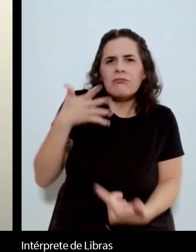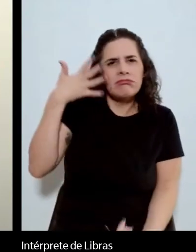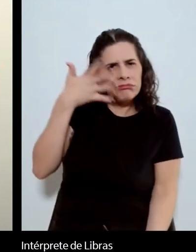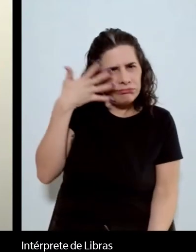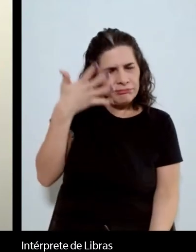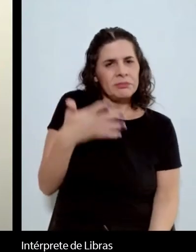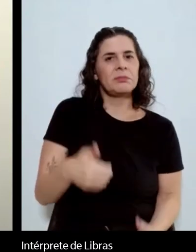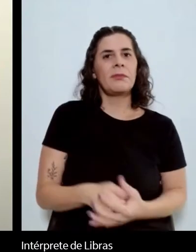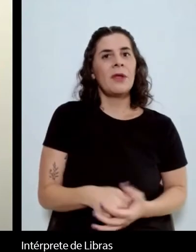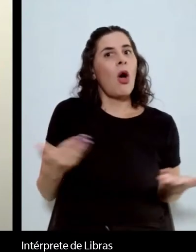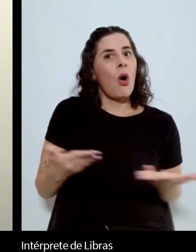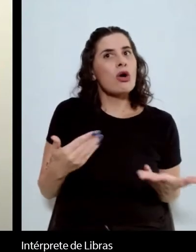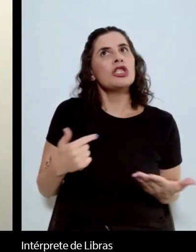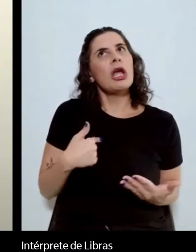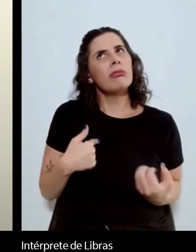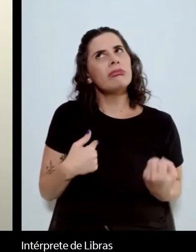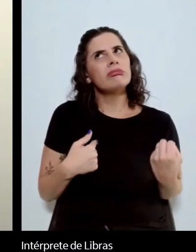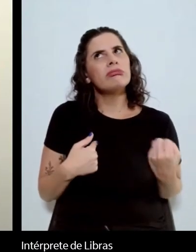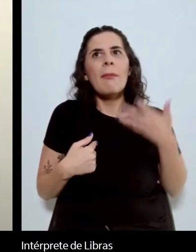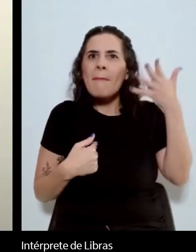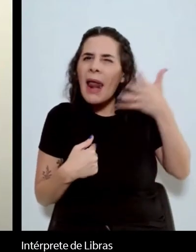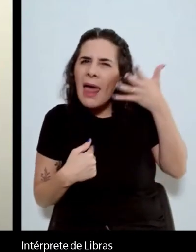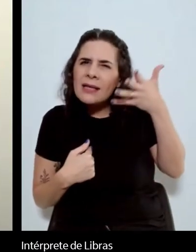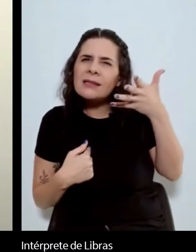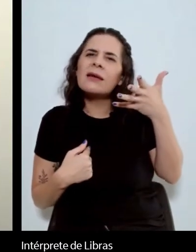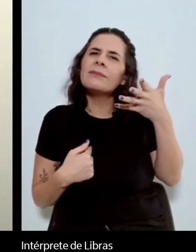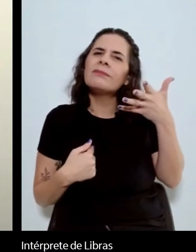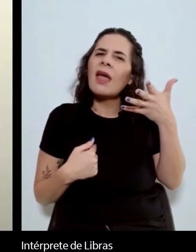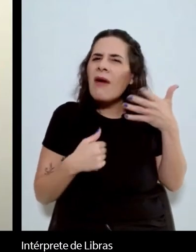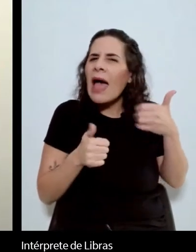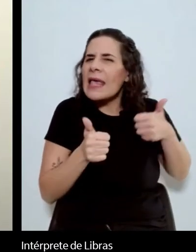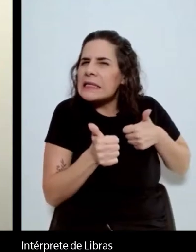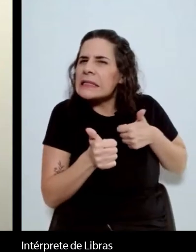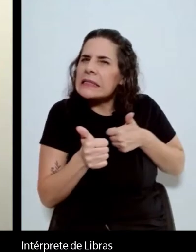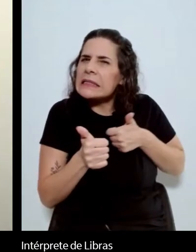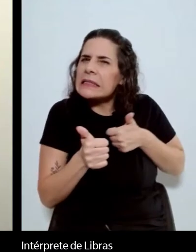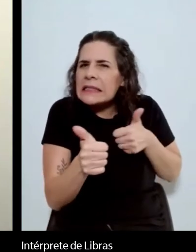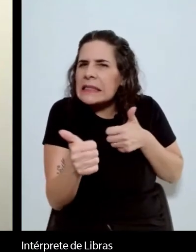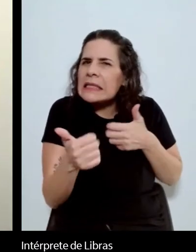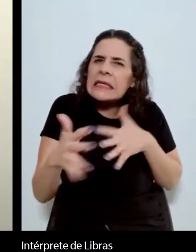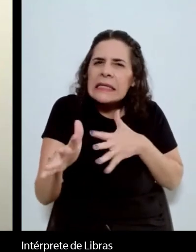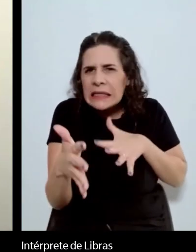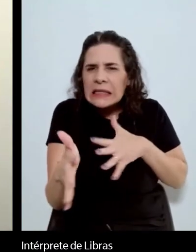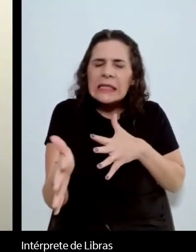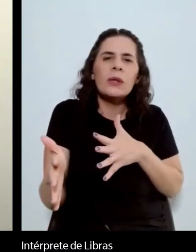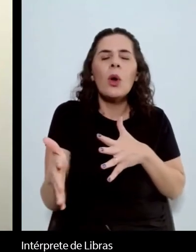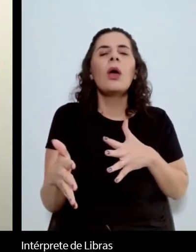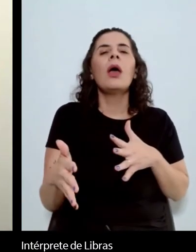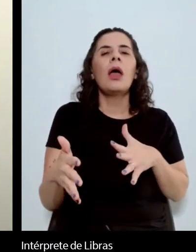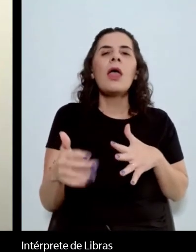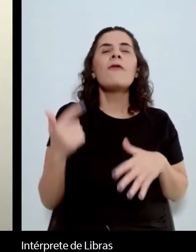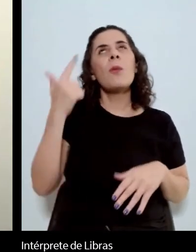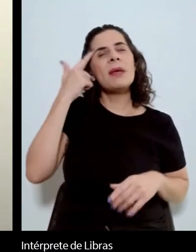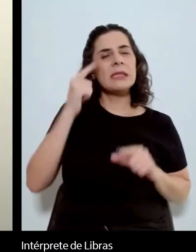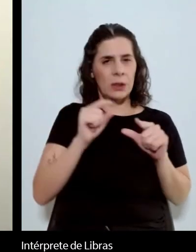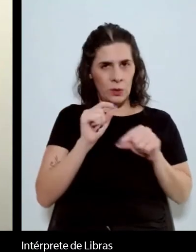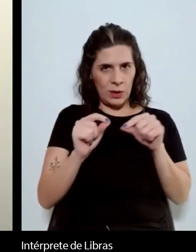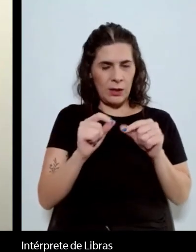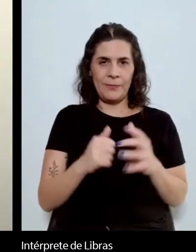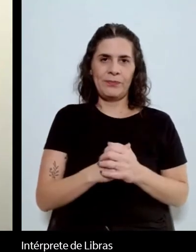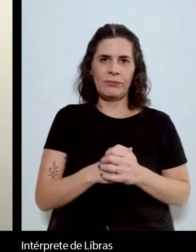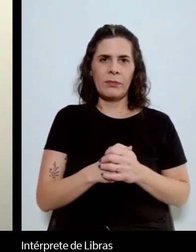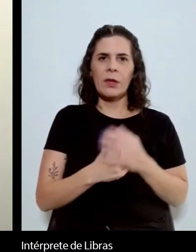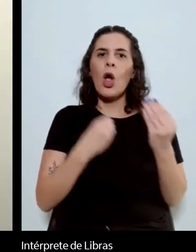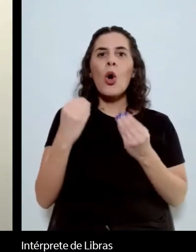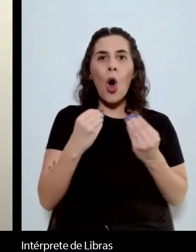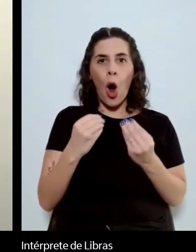apresentação hoje vai mais ou menos seguir essa linha. Eu fico sempre pensando que a inserção do